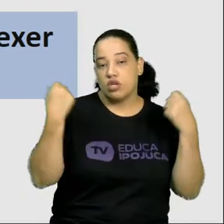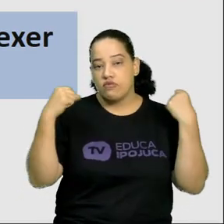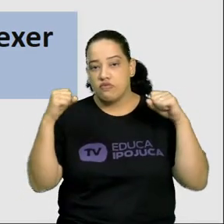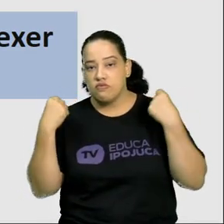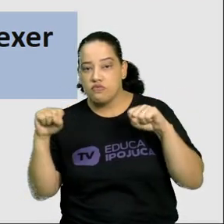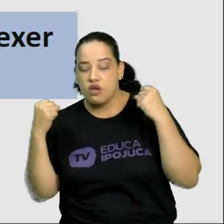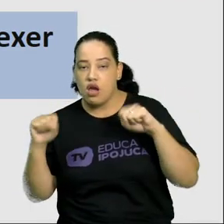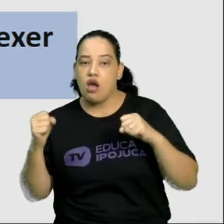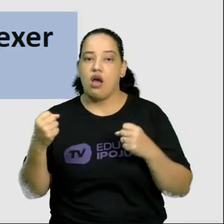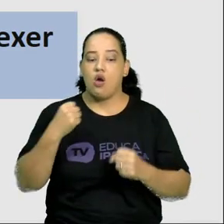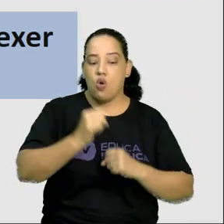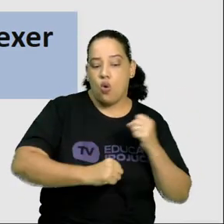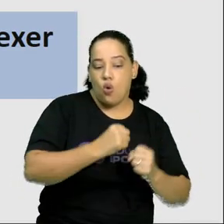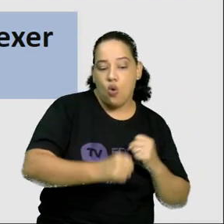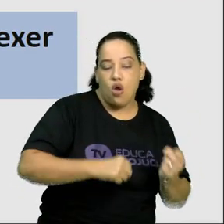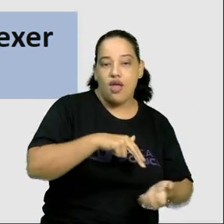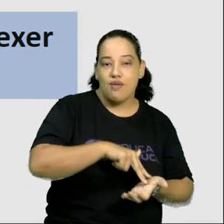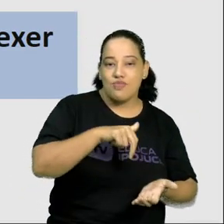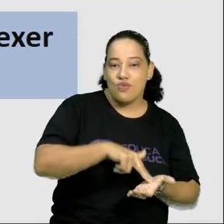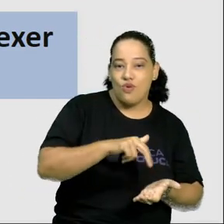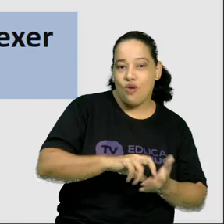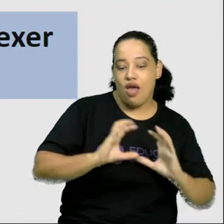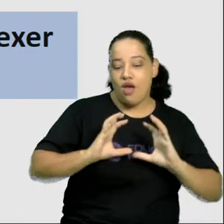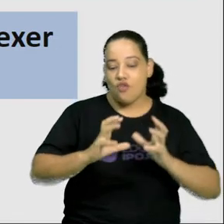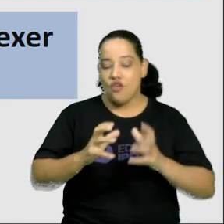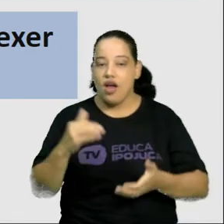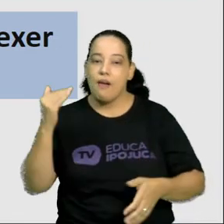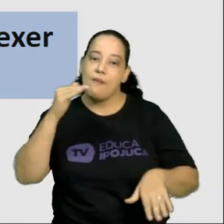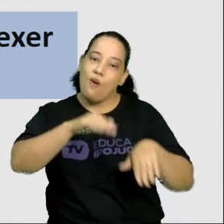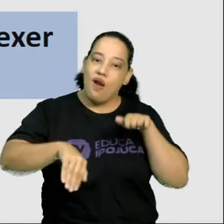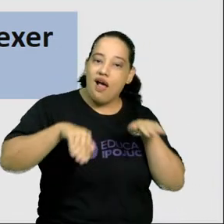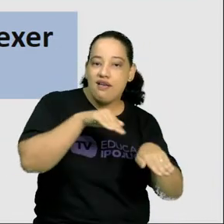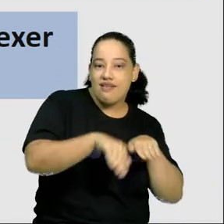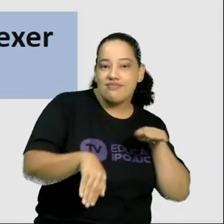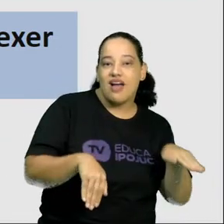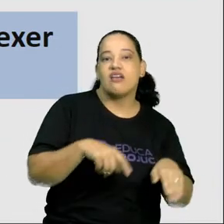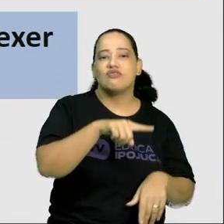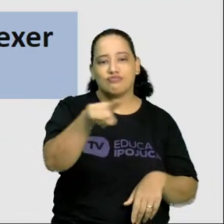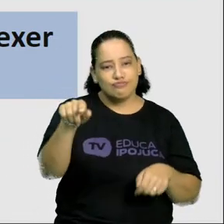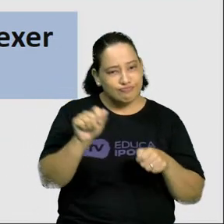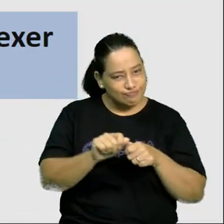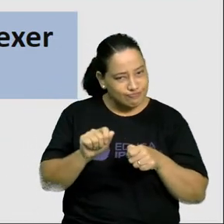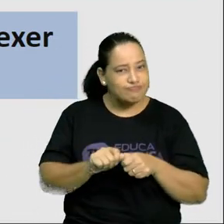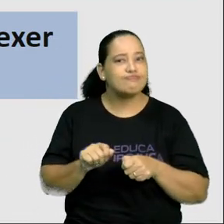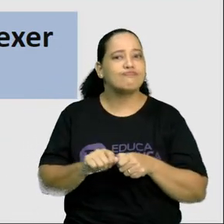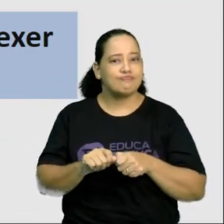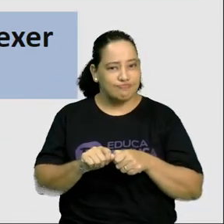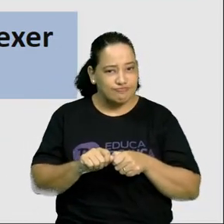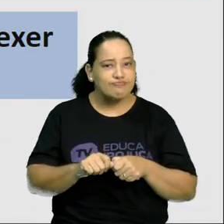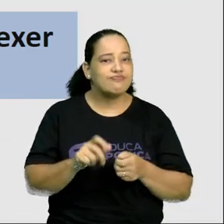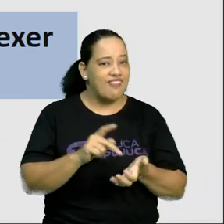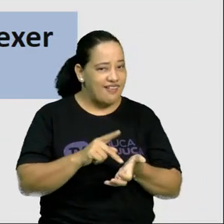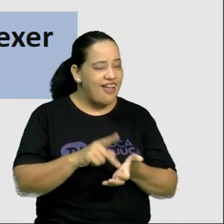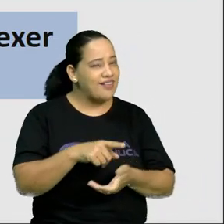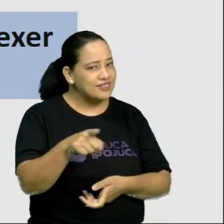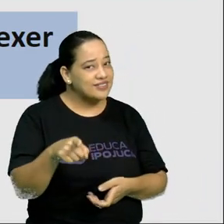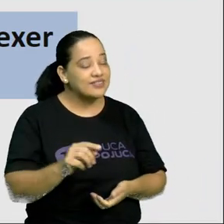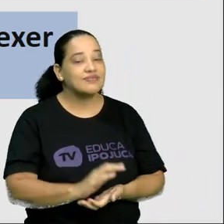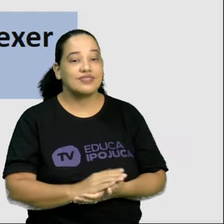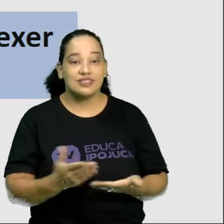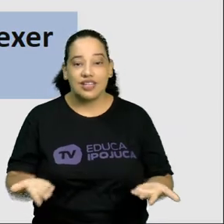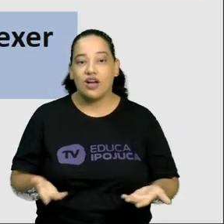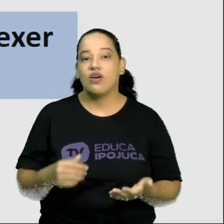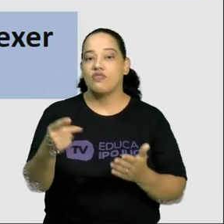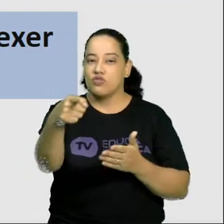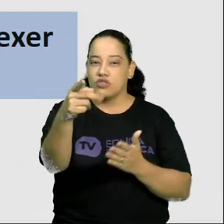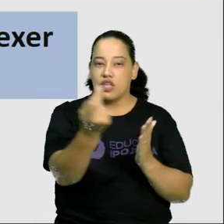correr, pular, jogar bola e nadar. E vocês já fazem tudo isso, não é verdade? Então, faça um